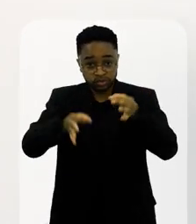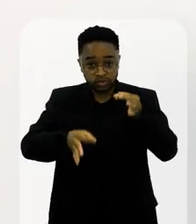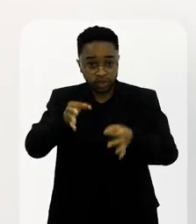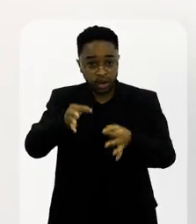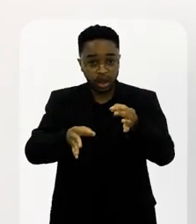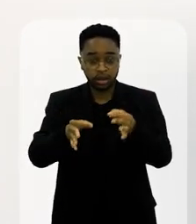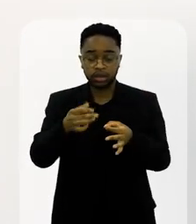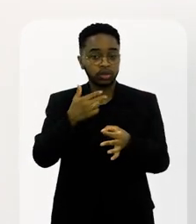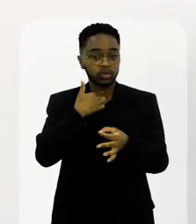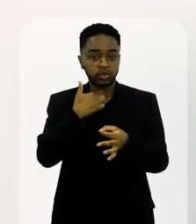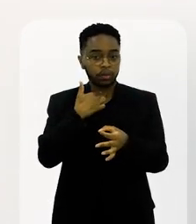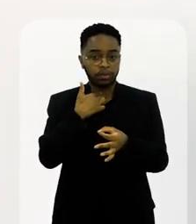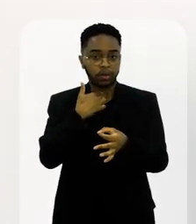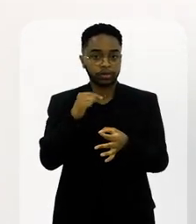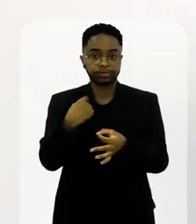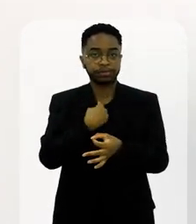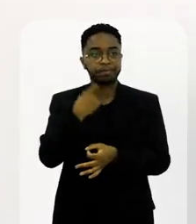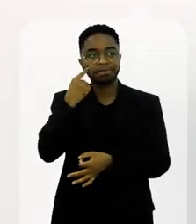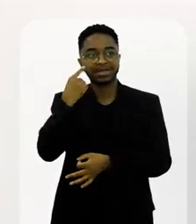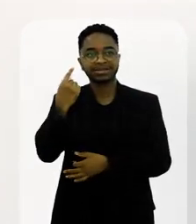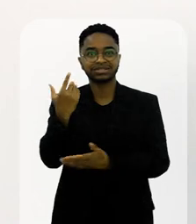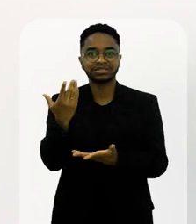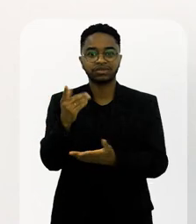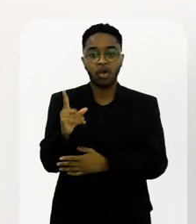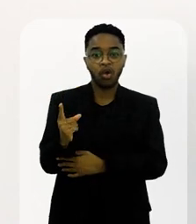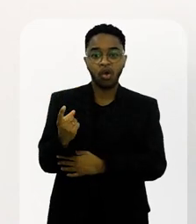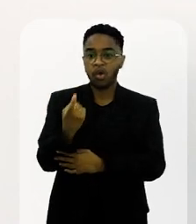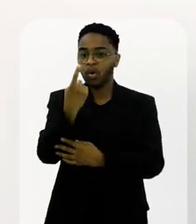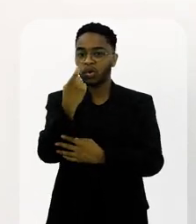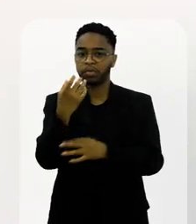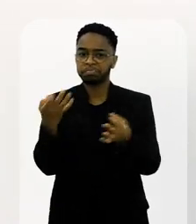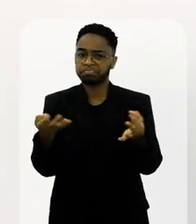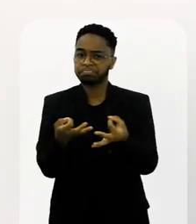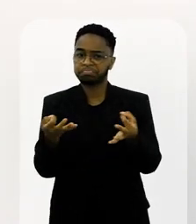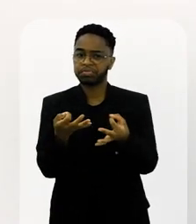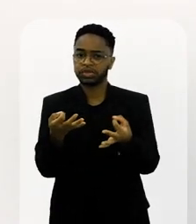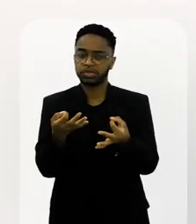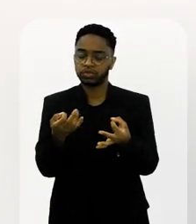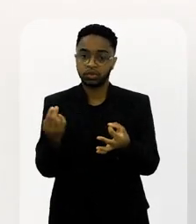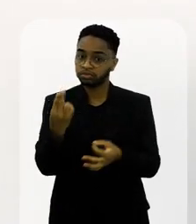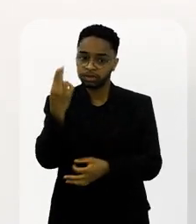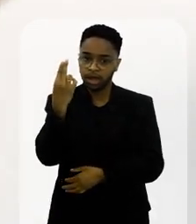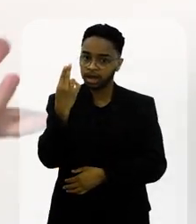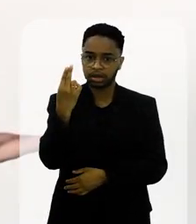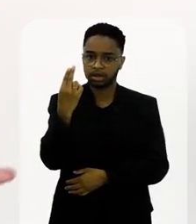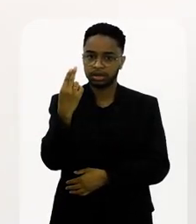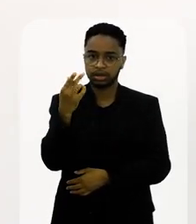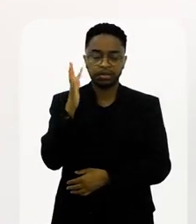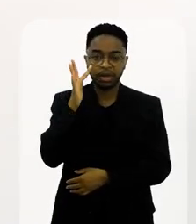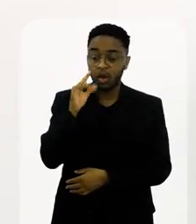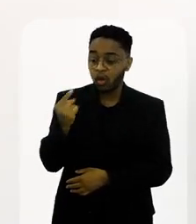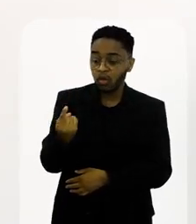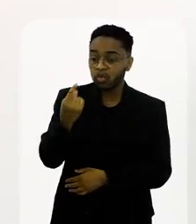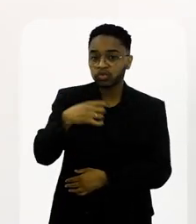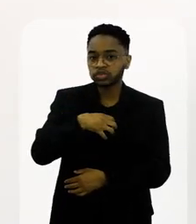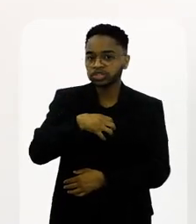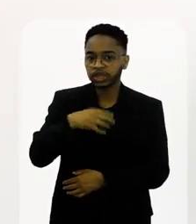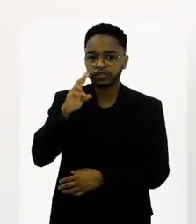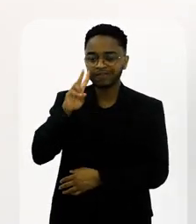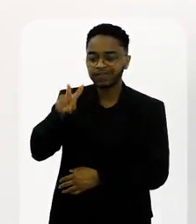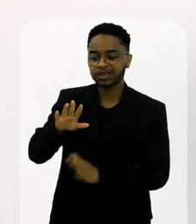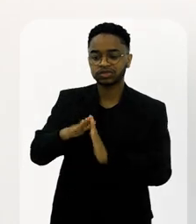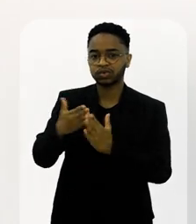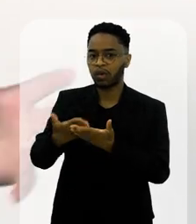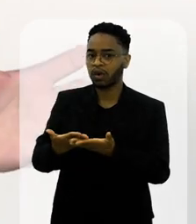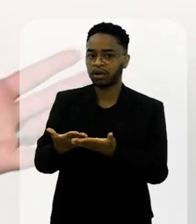ele não pode ser tido para nós como o formato ideal, como o formato único, possível de você olhar uma escola de samba.